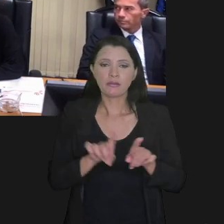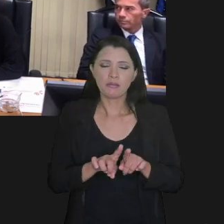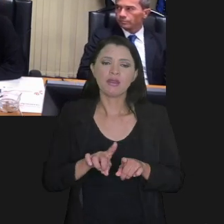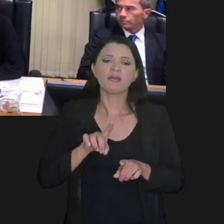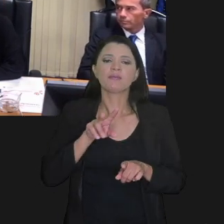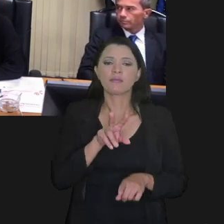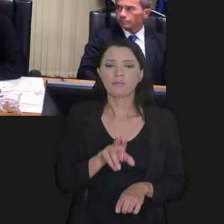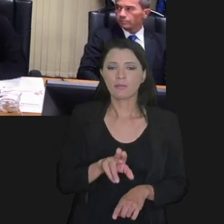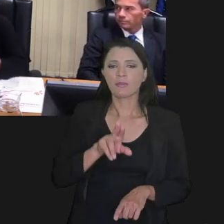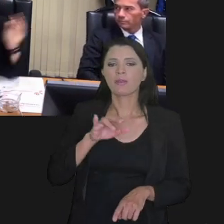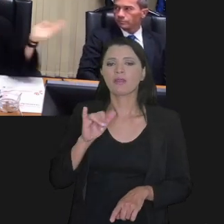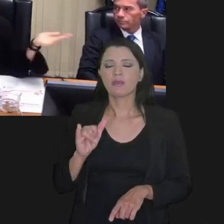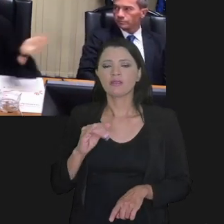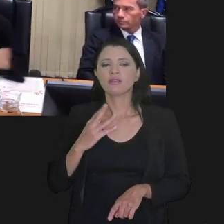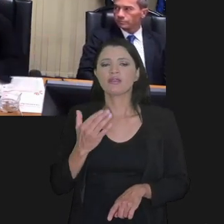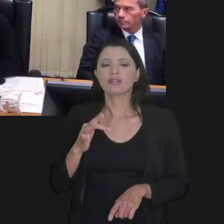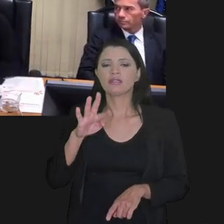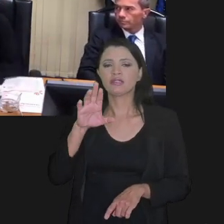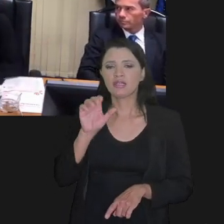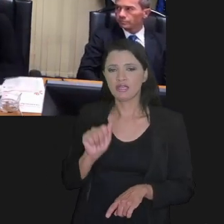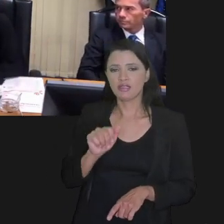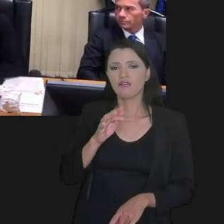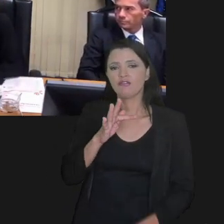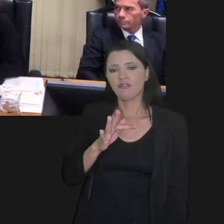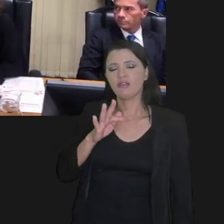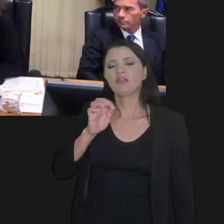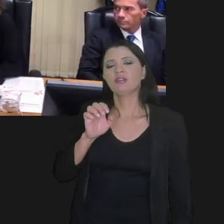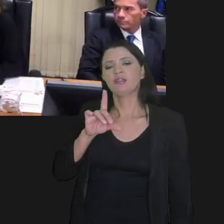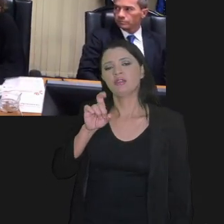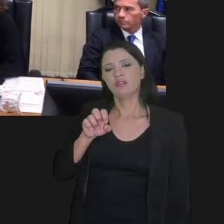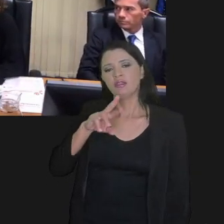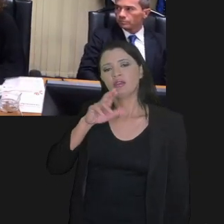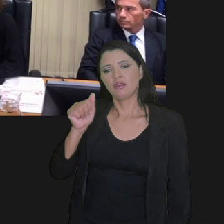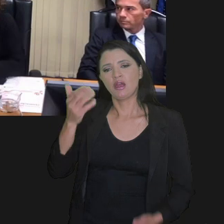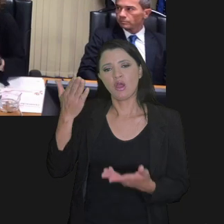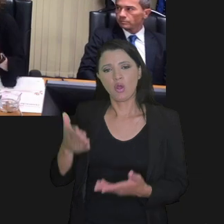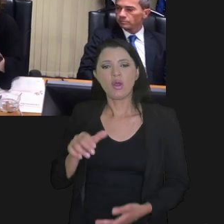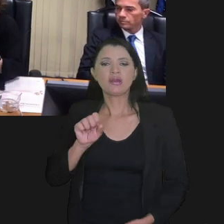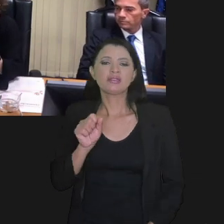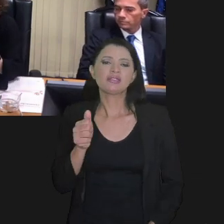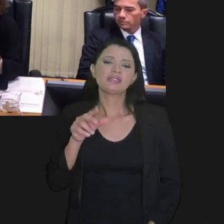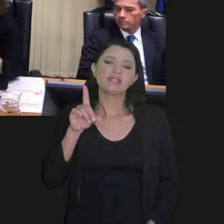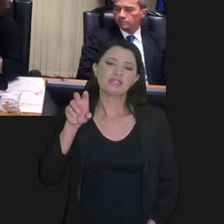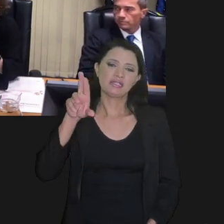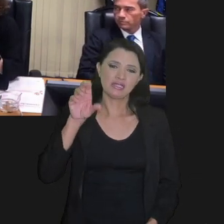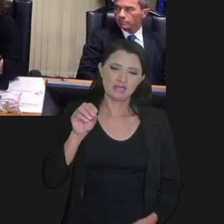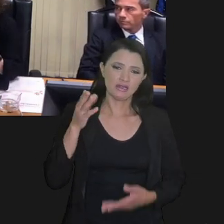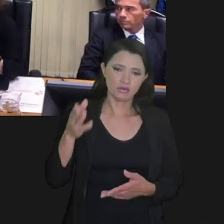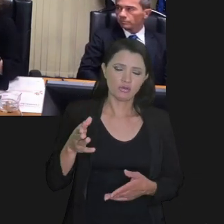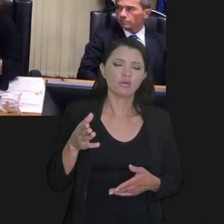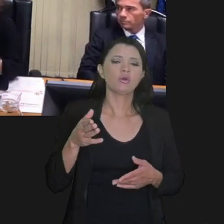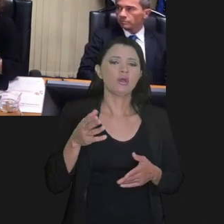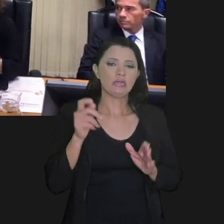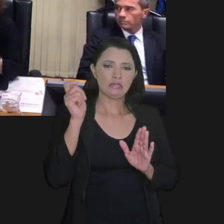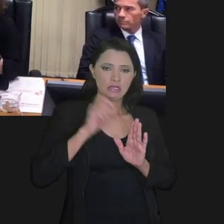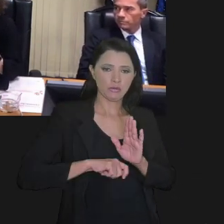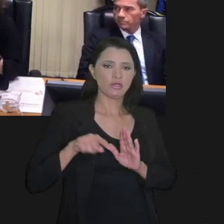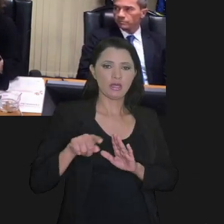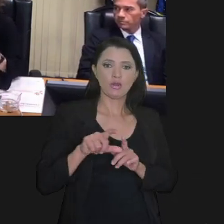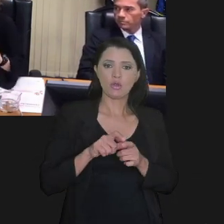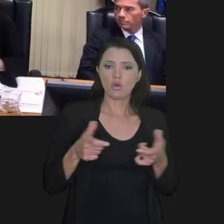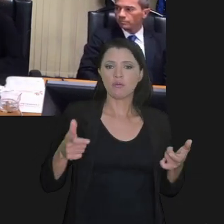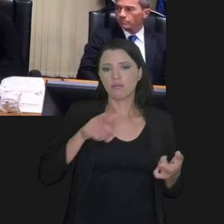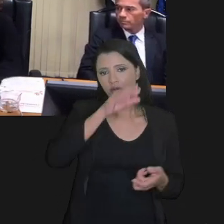Faço também o agradecimento à Receita Federal, na pessoa do doutor Sandro, que é não só nosso órgão irmão na administração